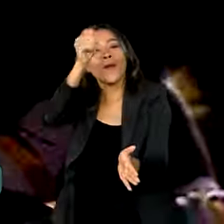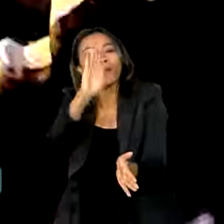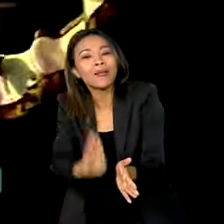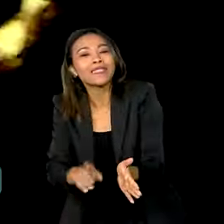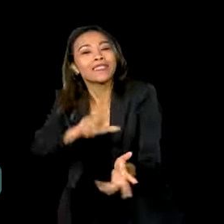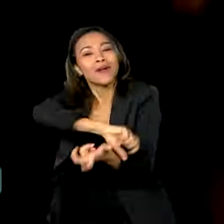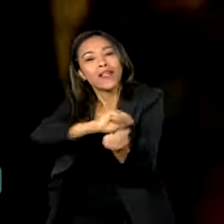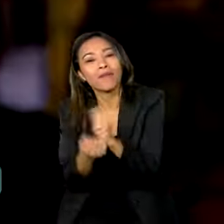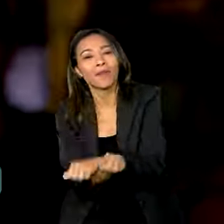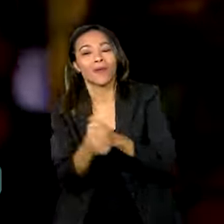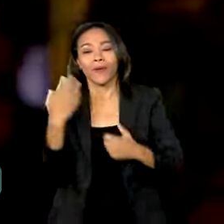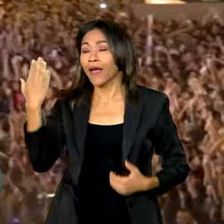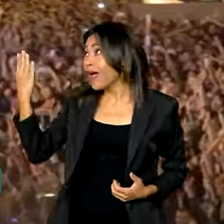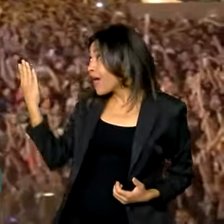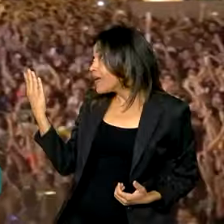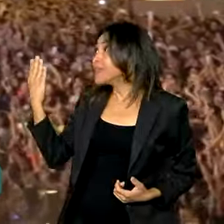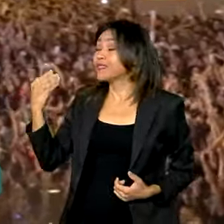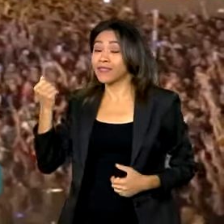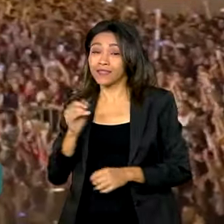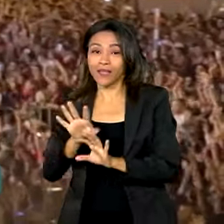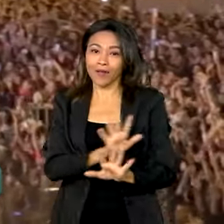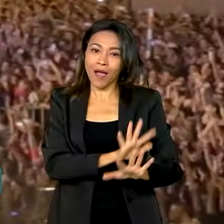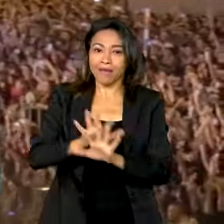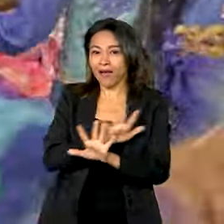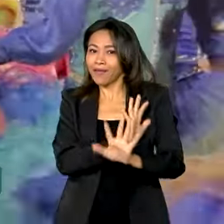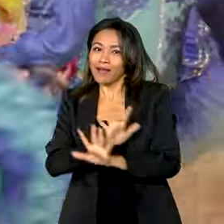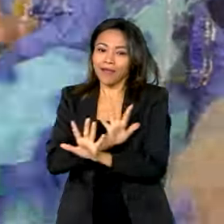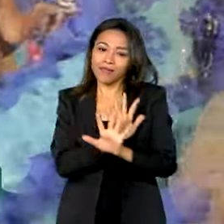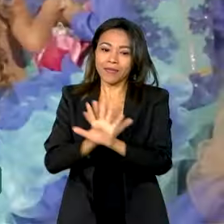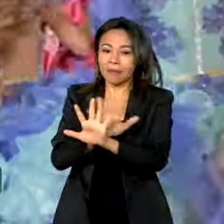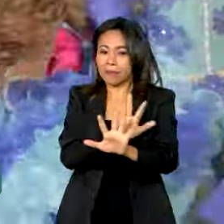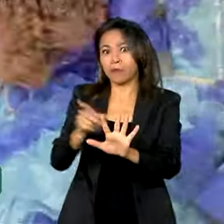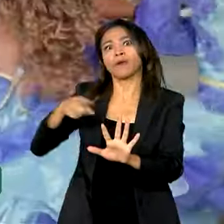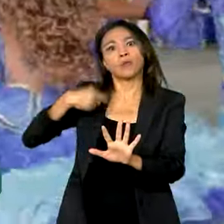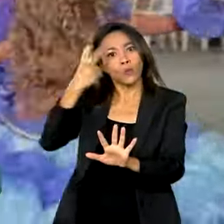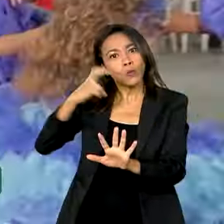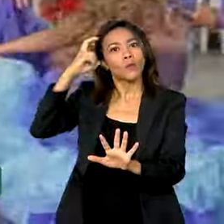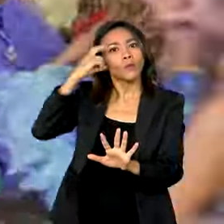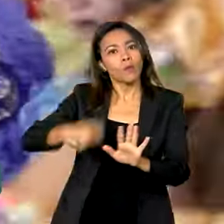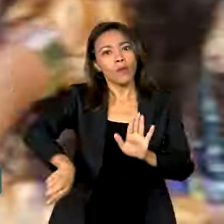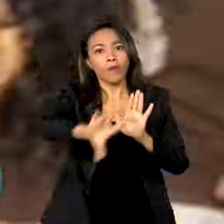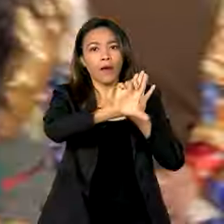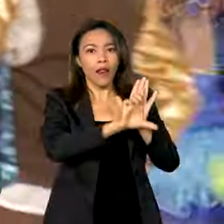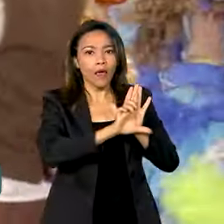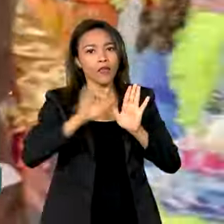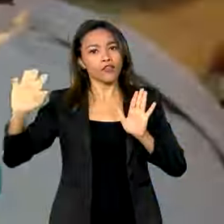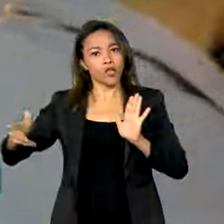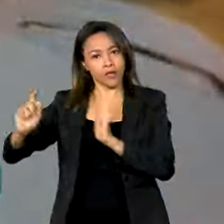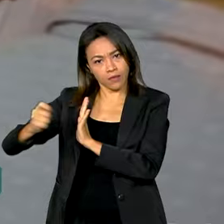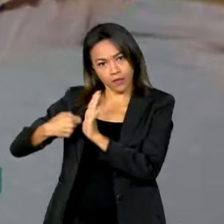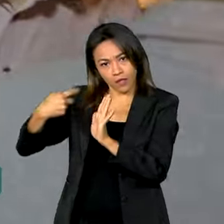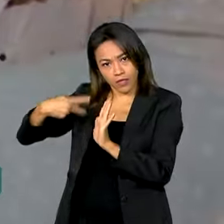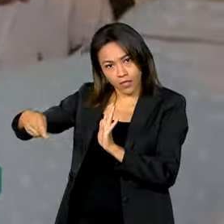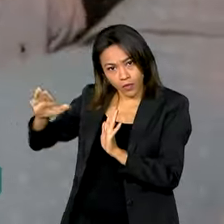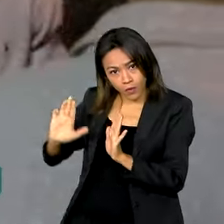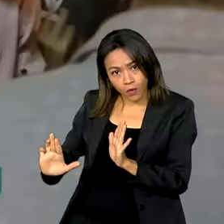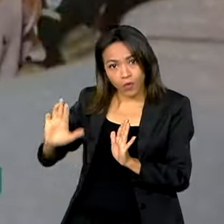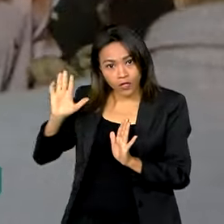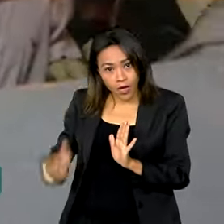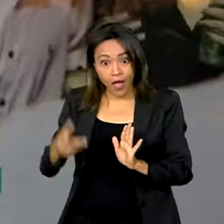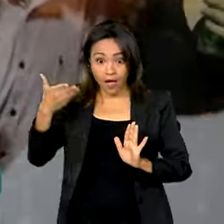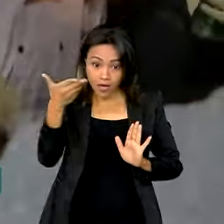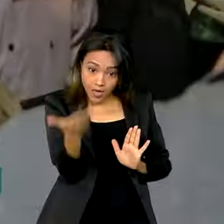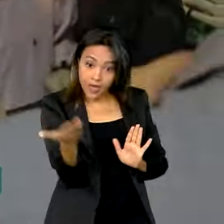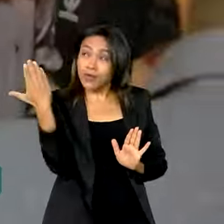tradicional quadrilha junina virou manifestação cultural nacional após lei sancionada pelo presidente Lula. Agora, o